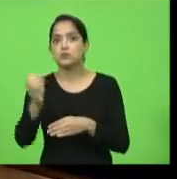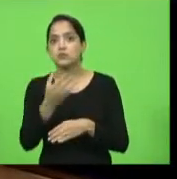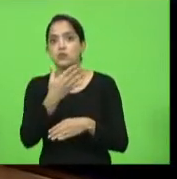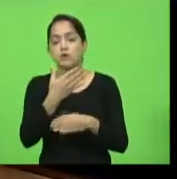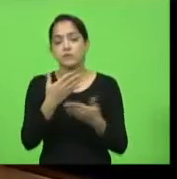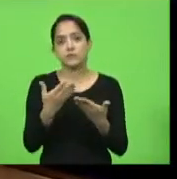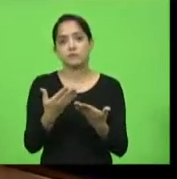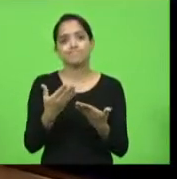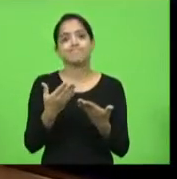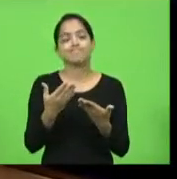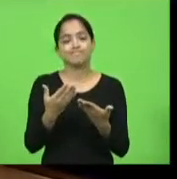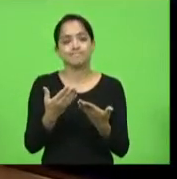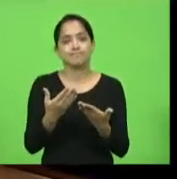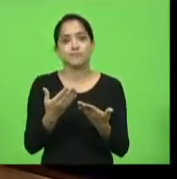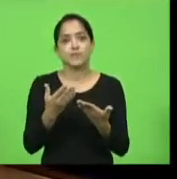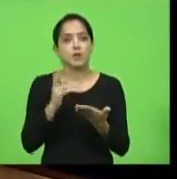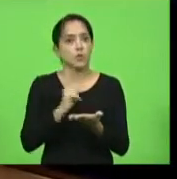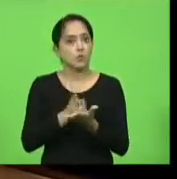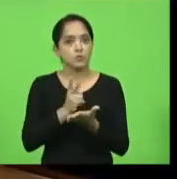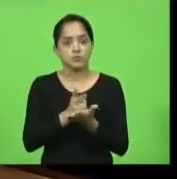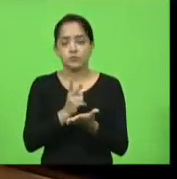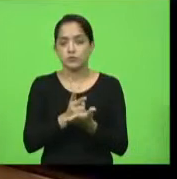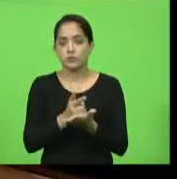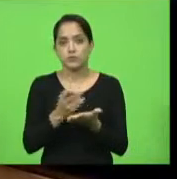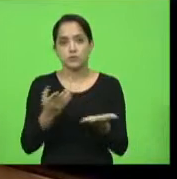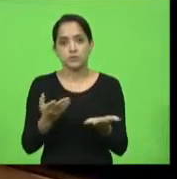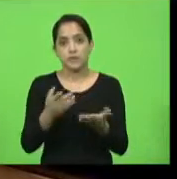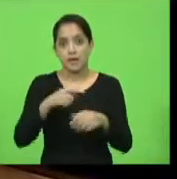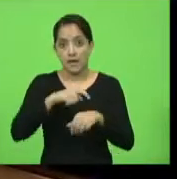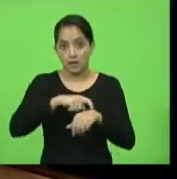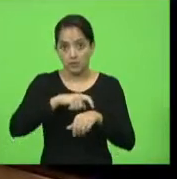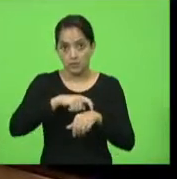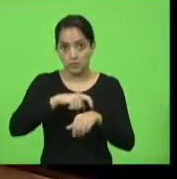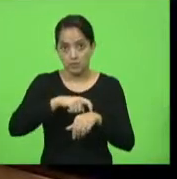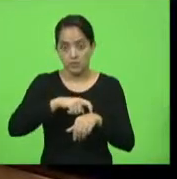mesmo assim, neste momento, nós já ocupamos